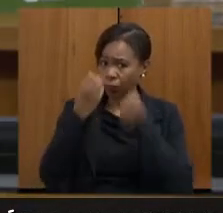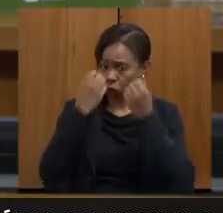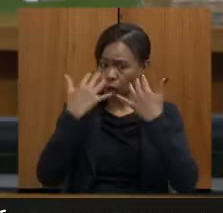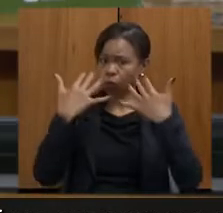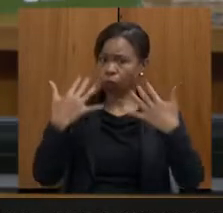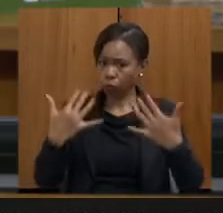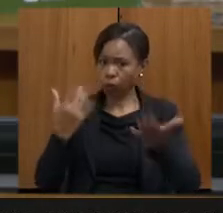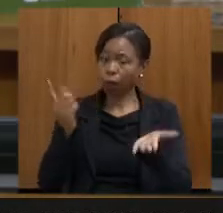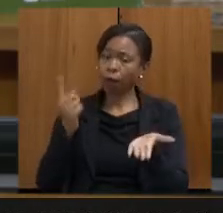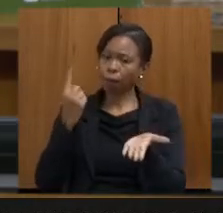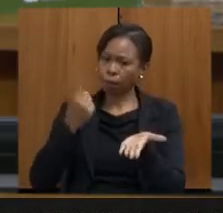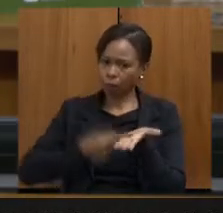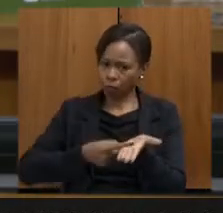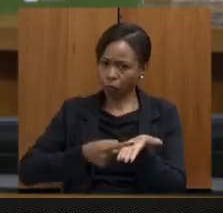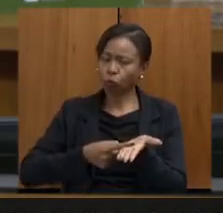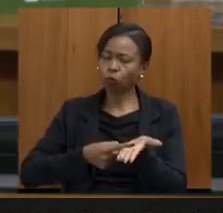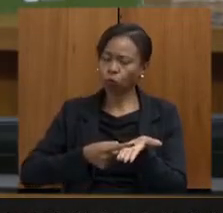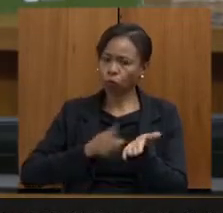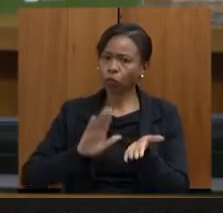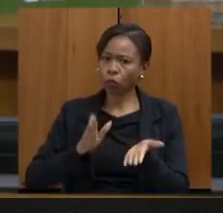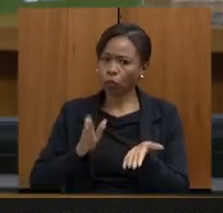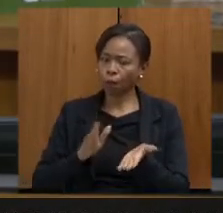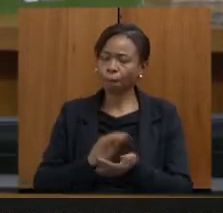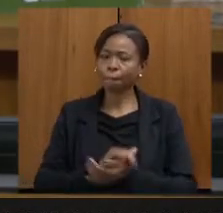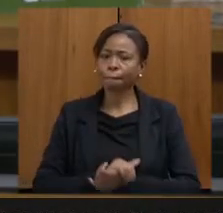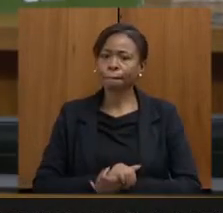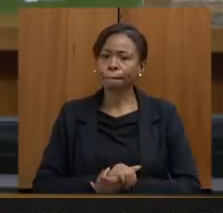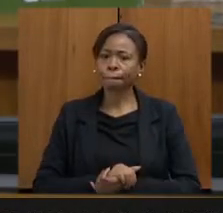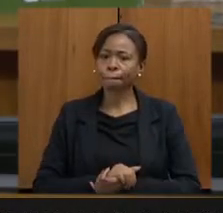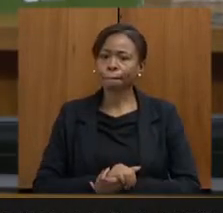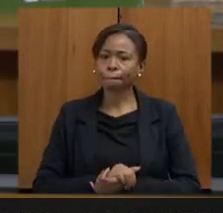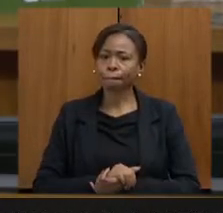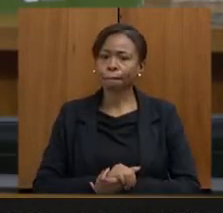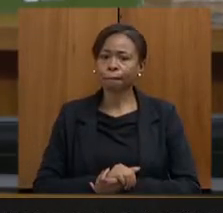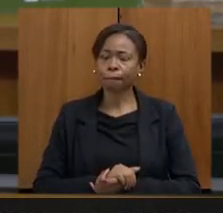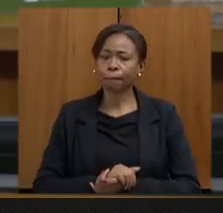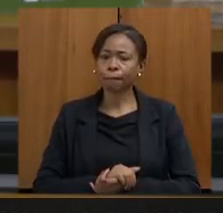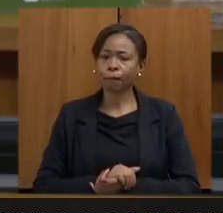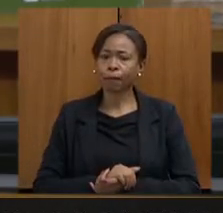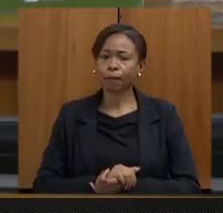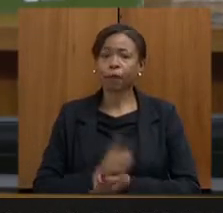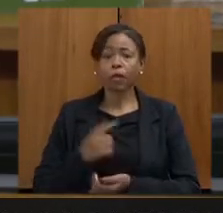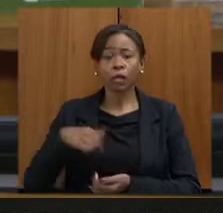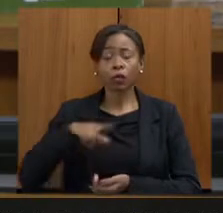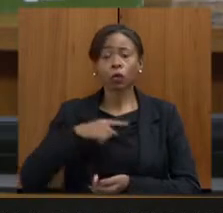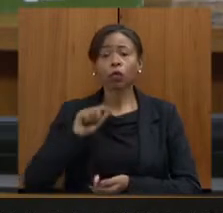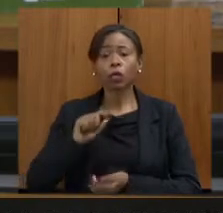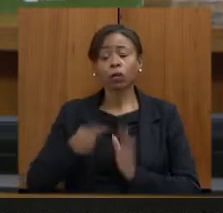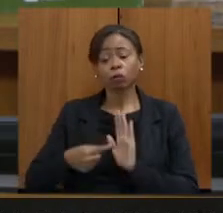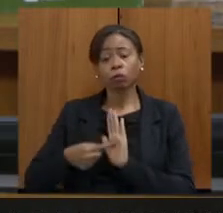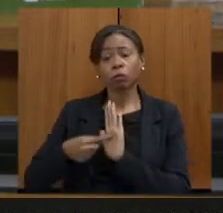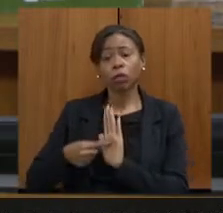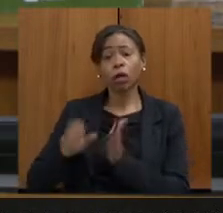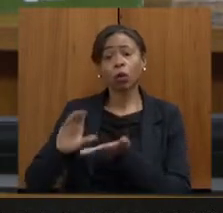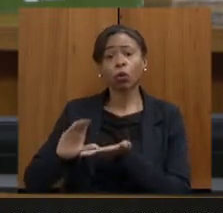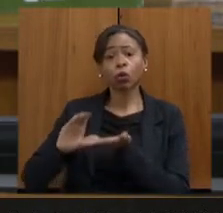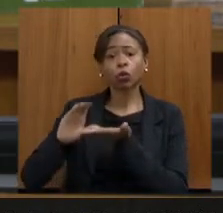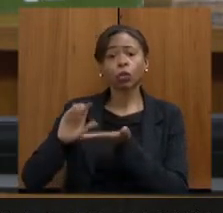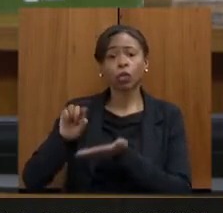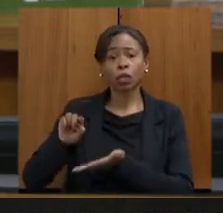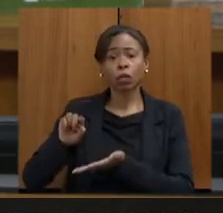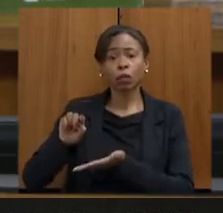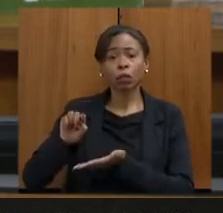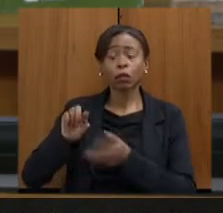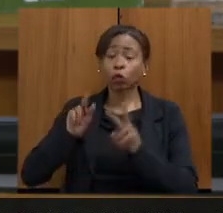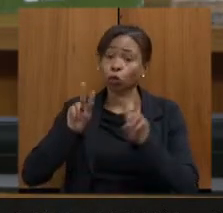Instituto, mais rápido, e vamos levar para a definição do conselho e do tombamento da Serra do